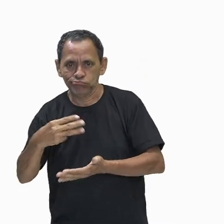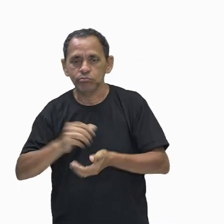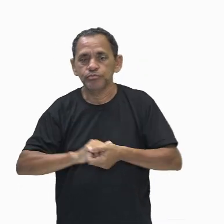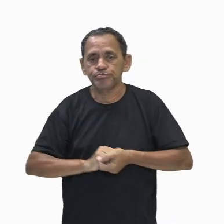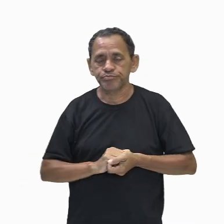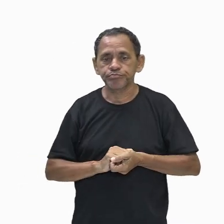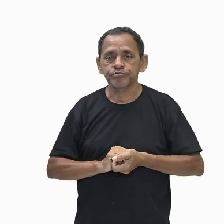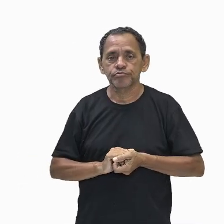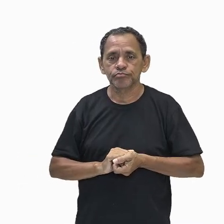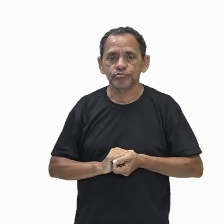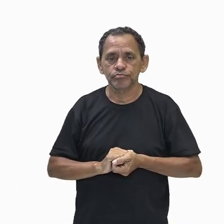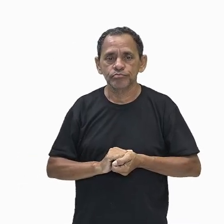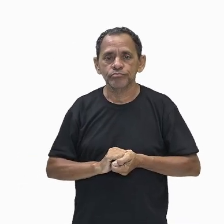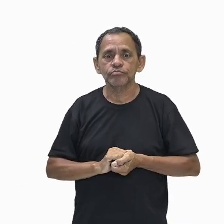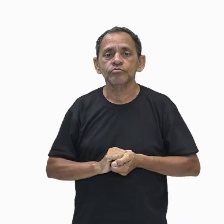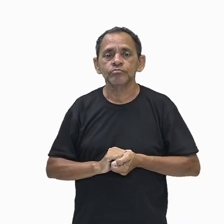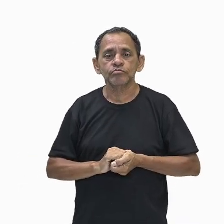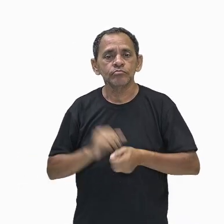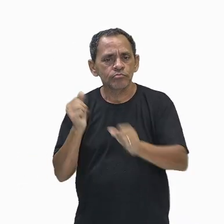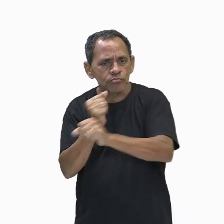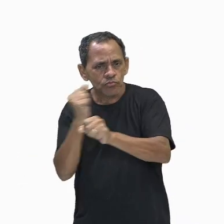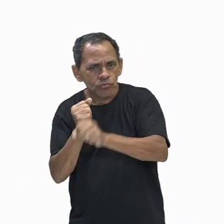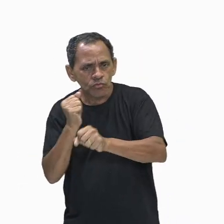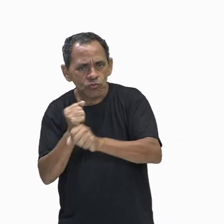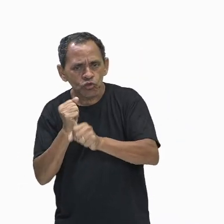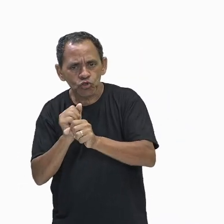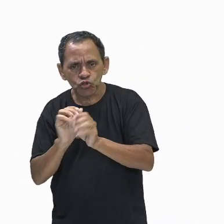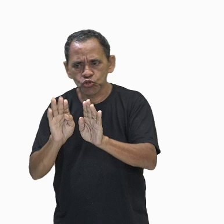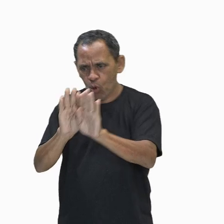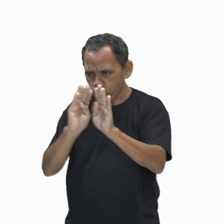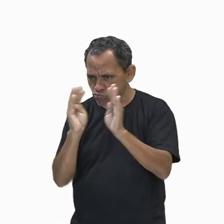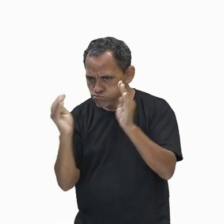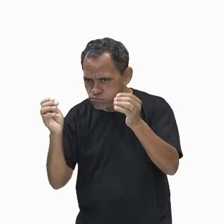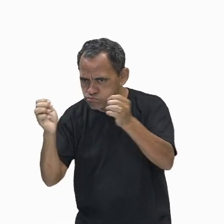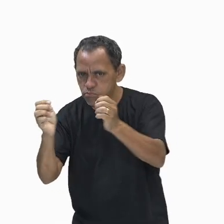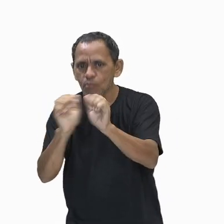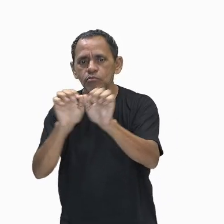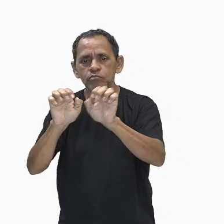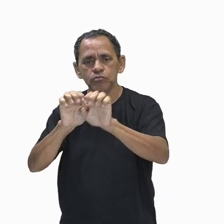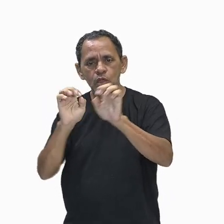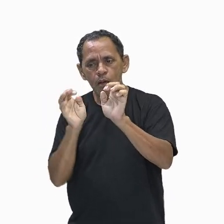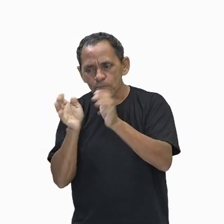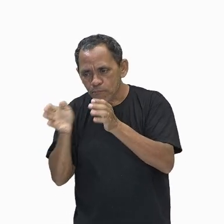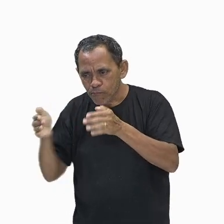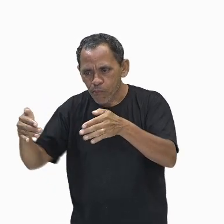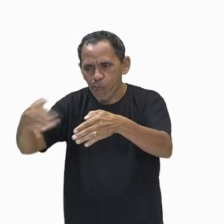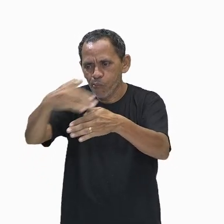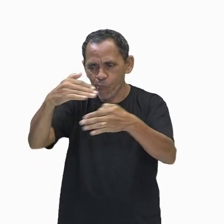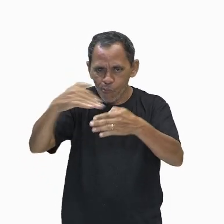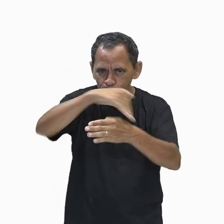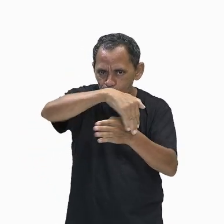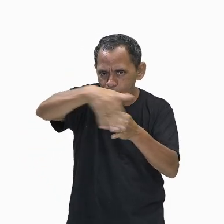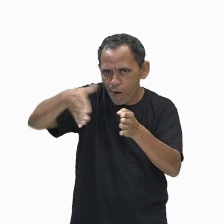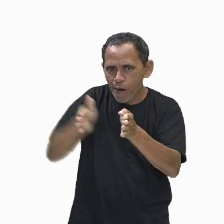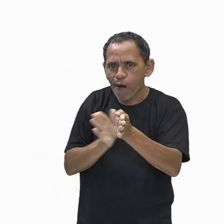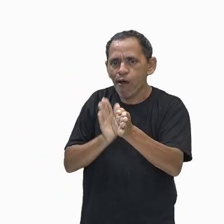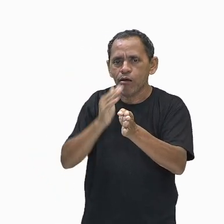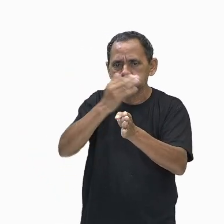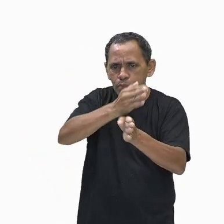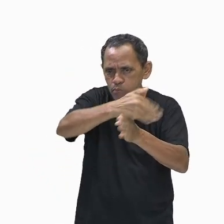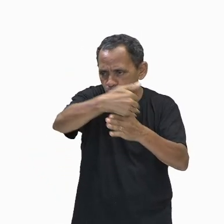-Taui. Constrói, então, fortalezas no norte do rio do Nilo, né? Para evitar invasões